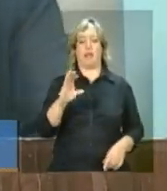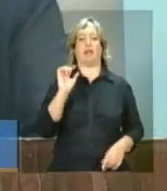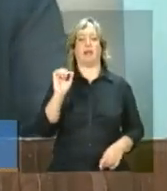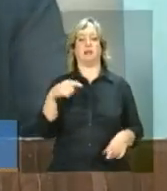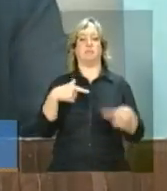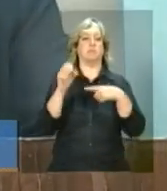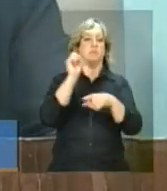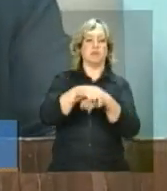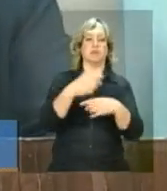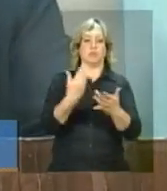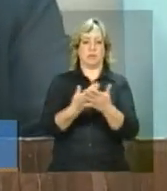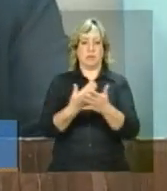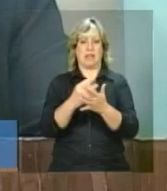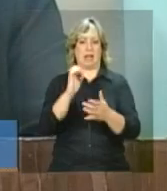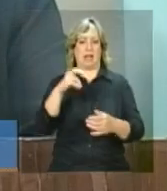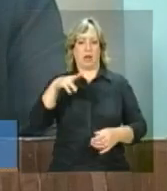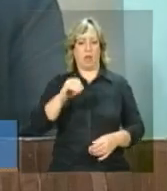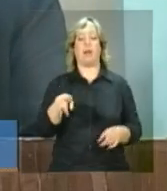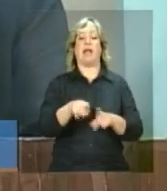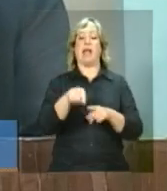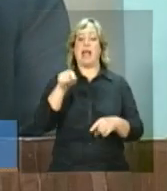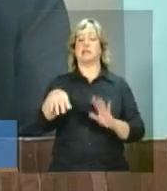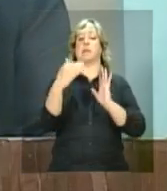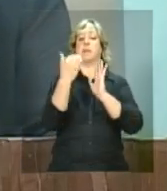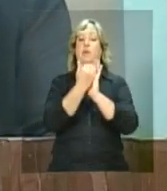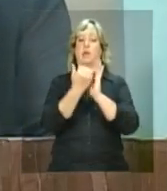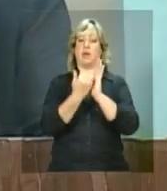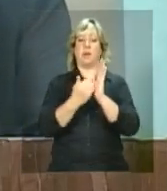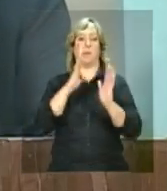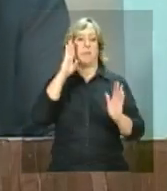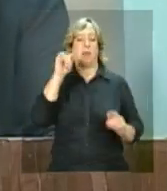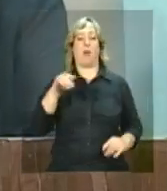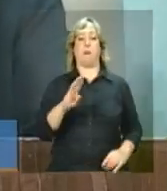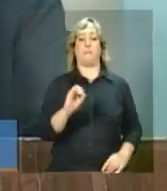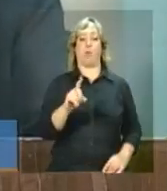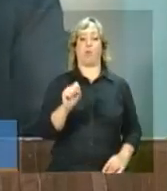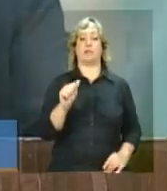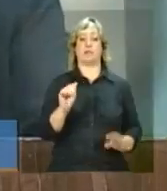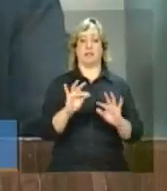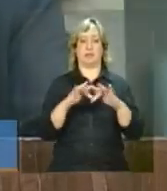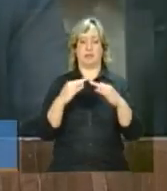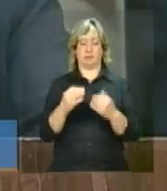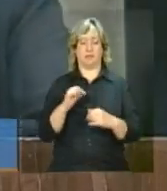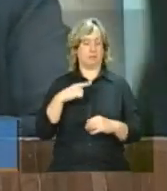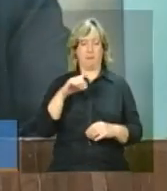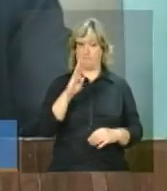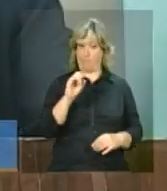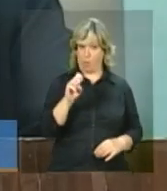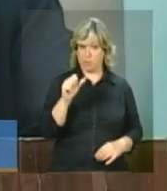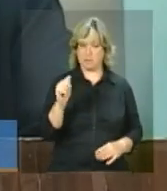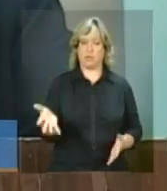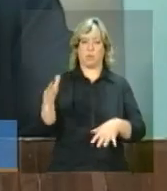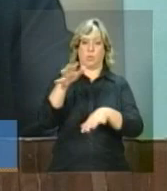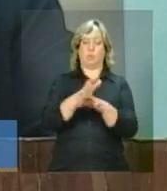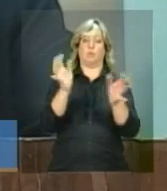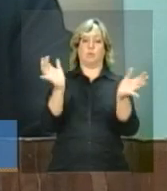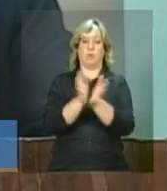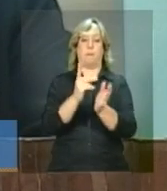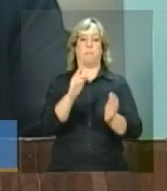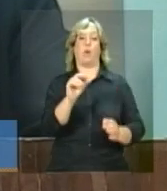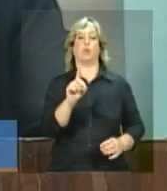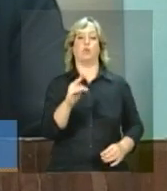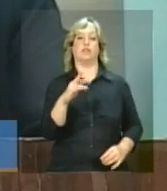neste programa se destaca, então, a Bolsa de Inclusão Produtiva, que deverá, então,